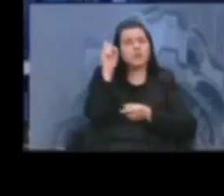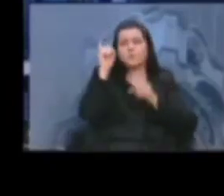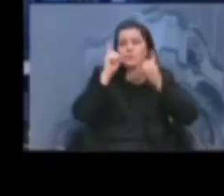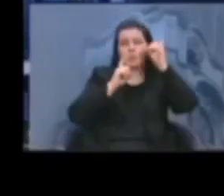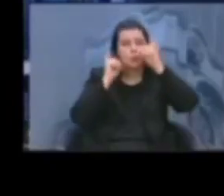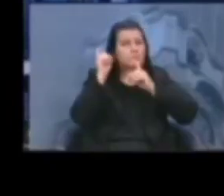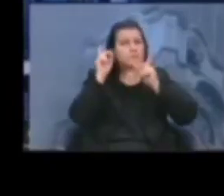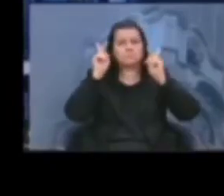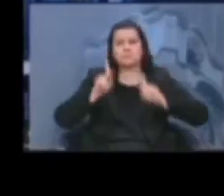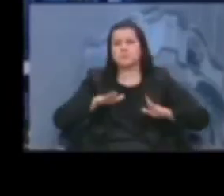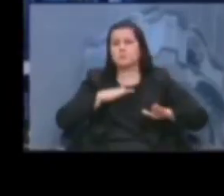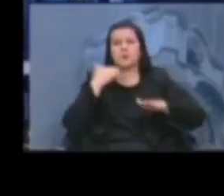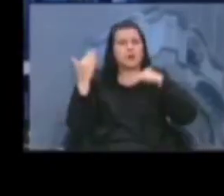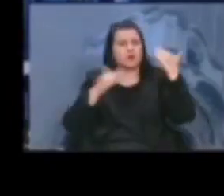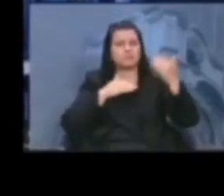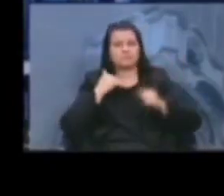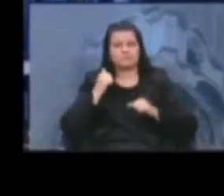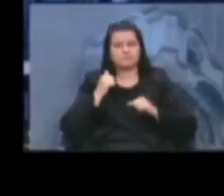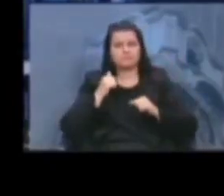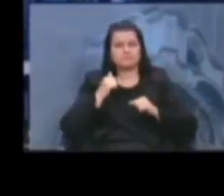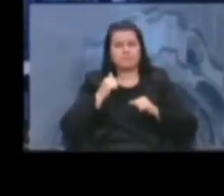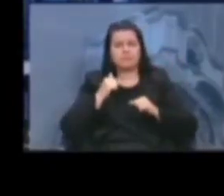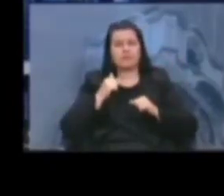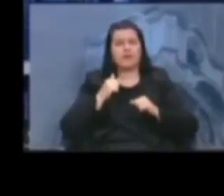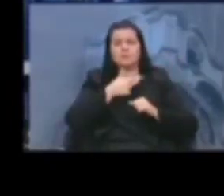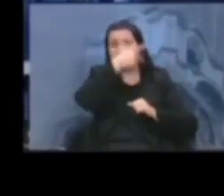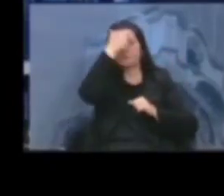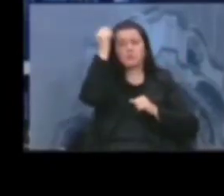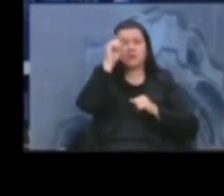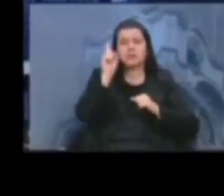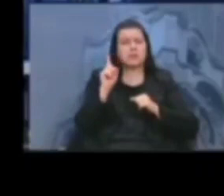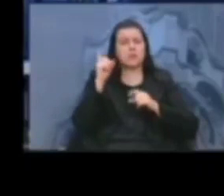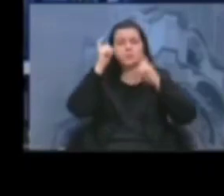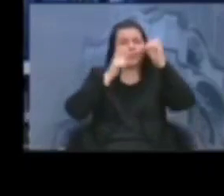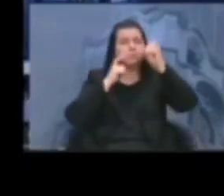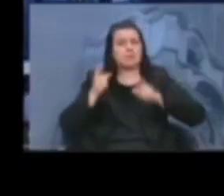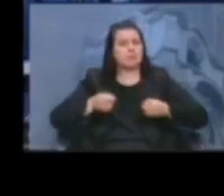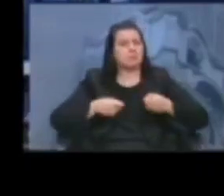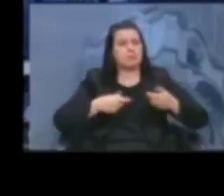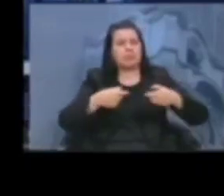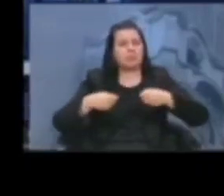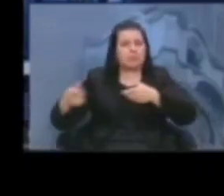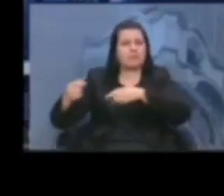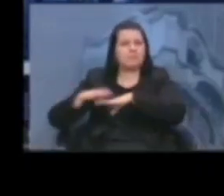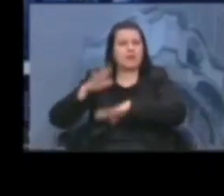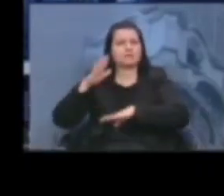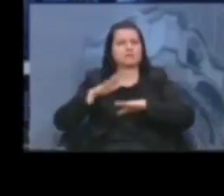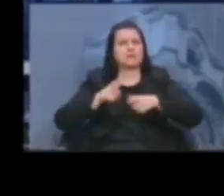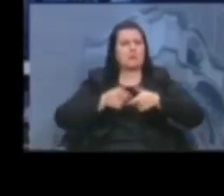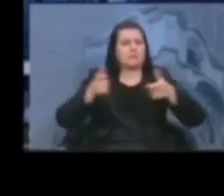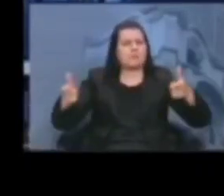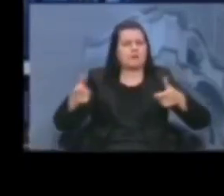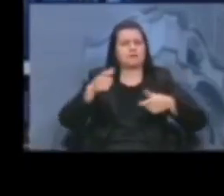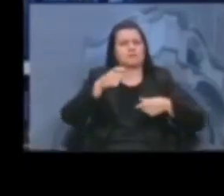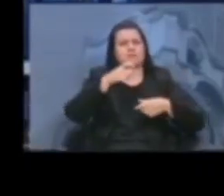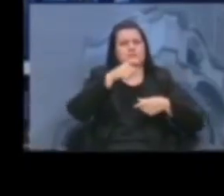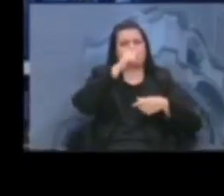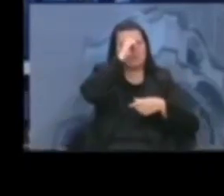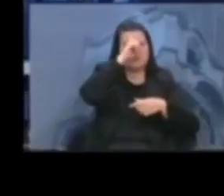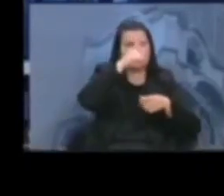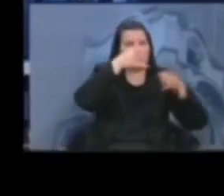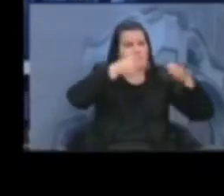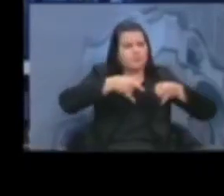mortes, não se preocupa com o está gastando nesse investimento em ampliação de leitos indiscriminados, sem profissionais qualificados,